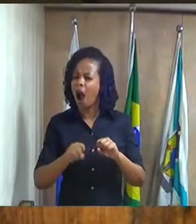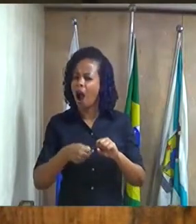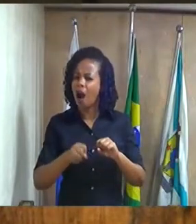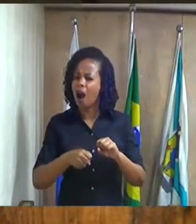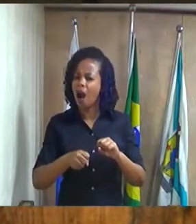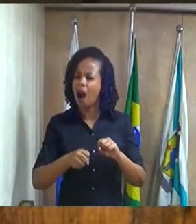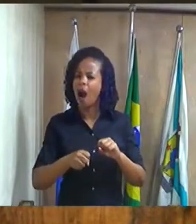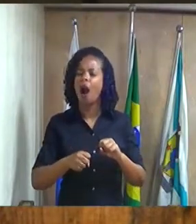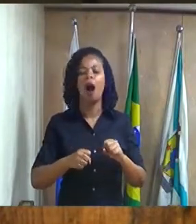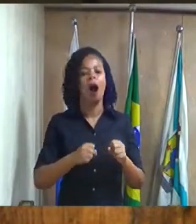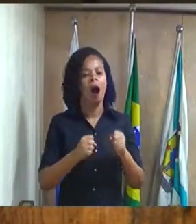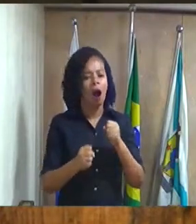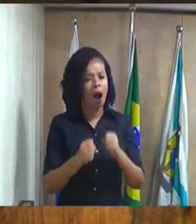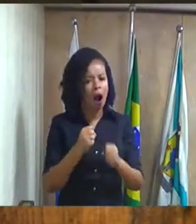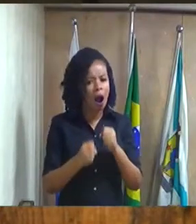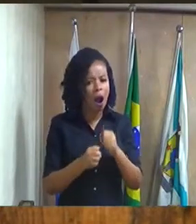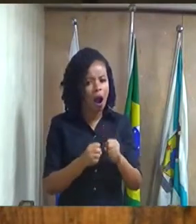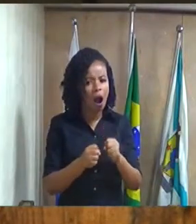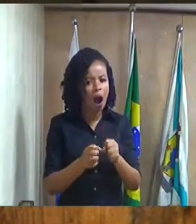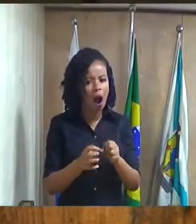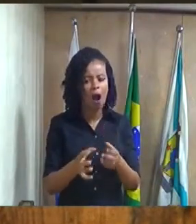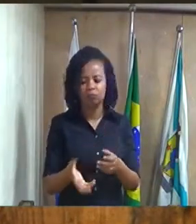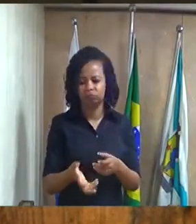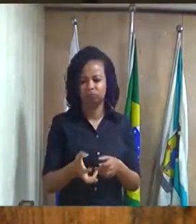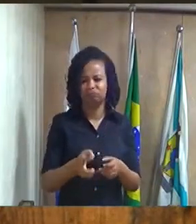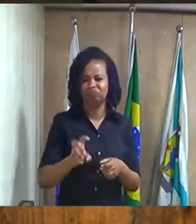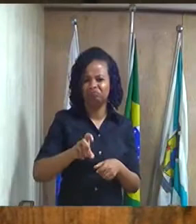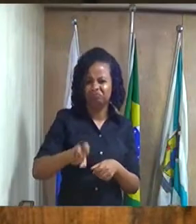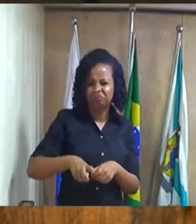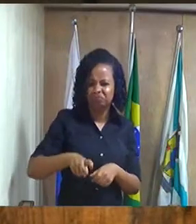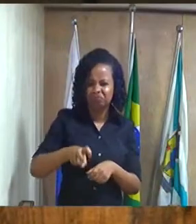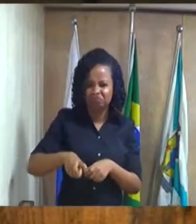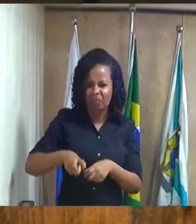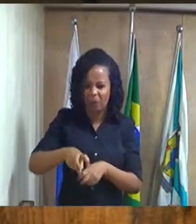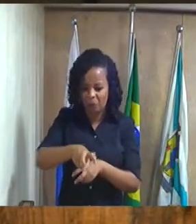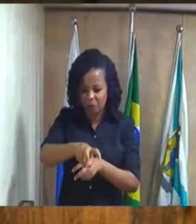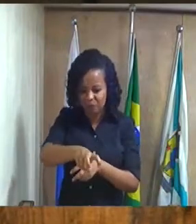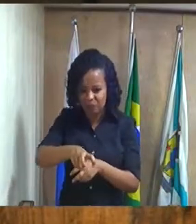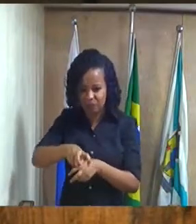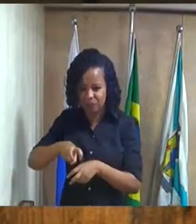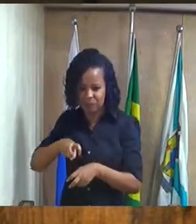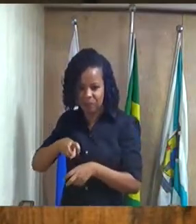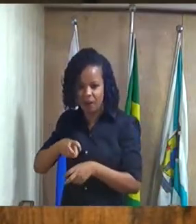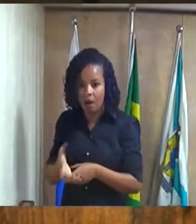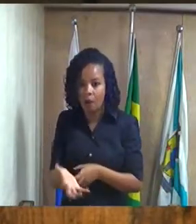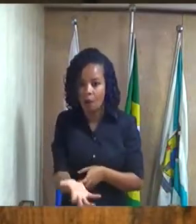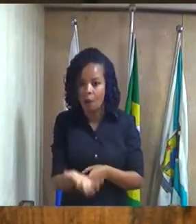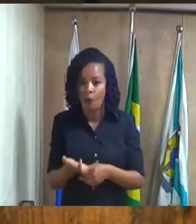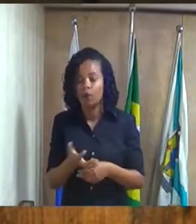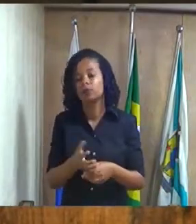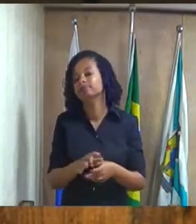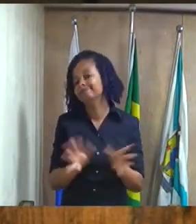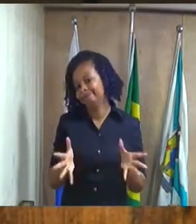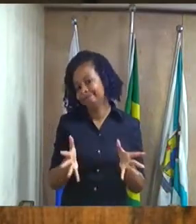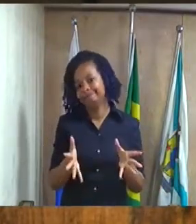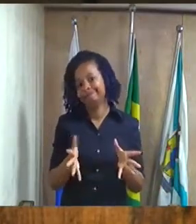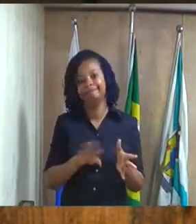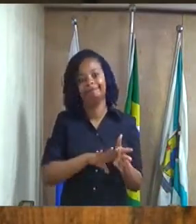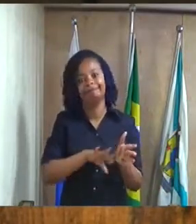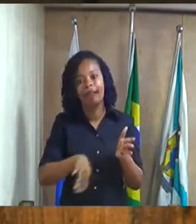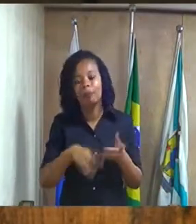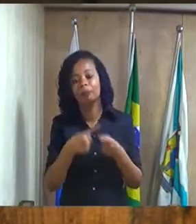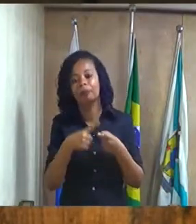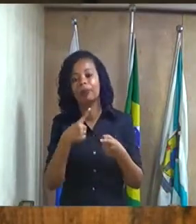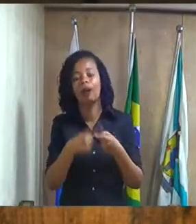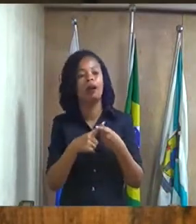ontem ontem à noite o o amigo me ligou falou, meu irmão aí em